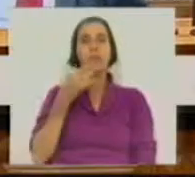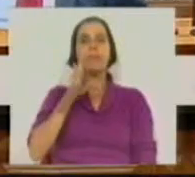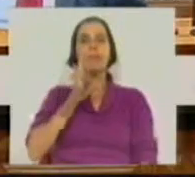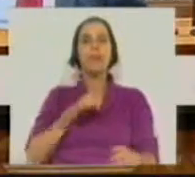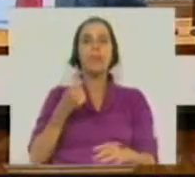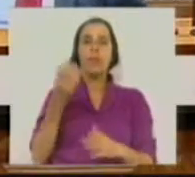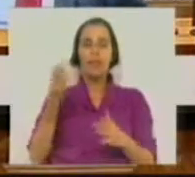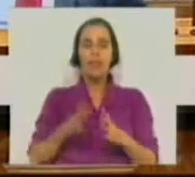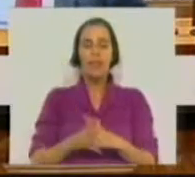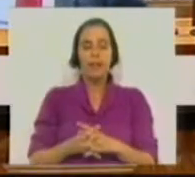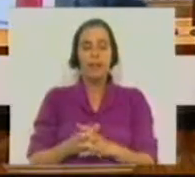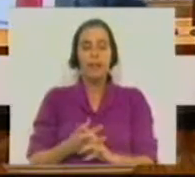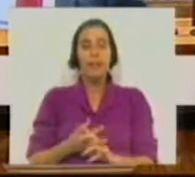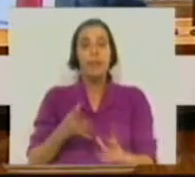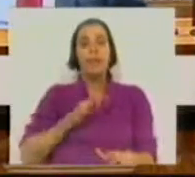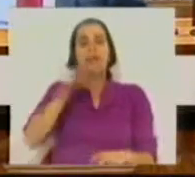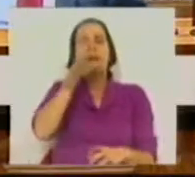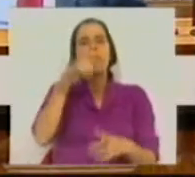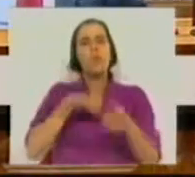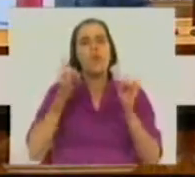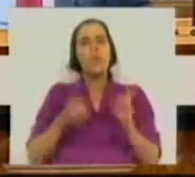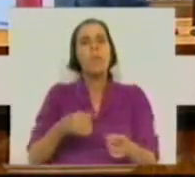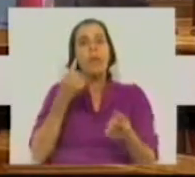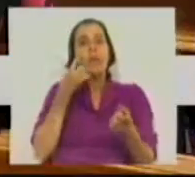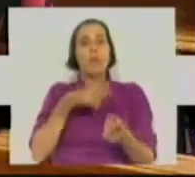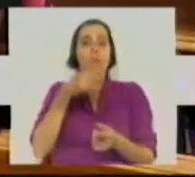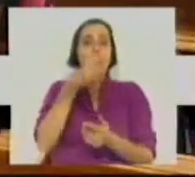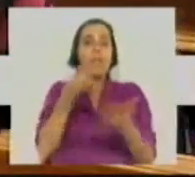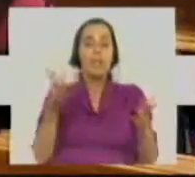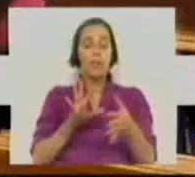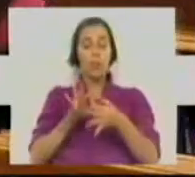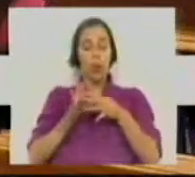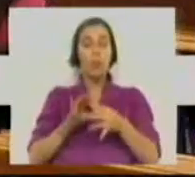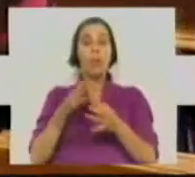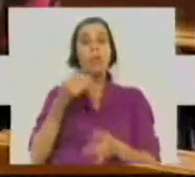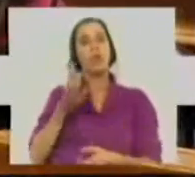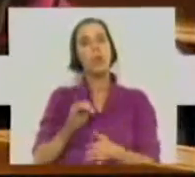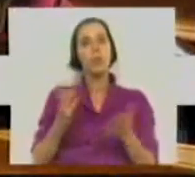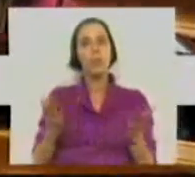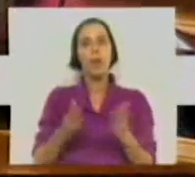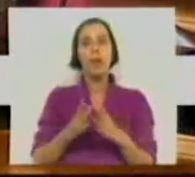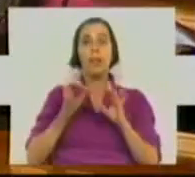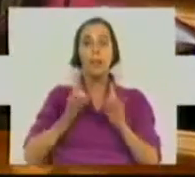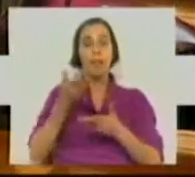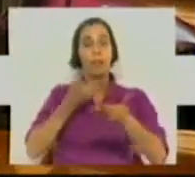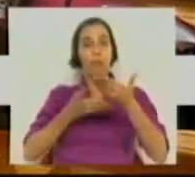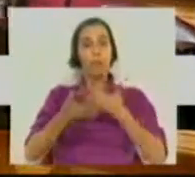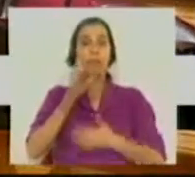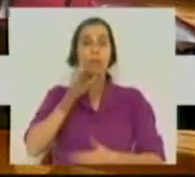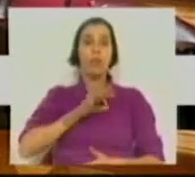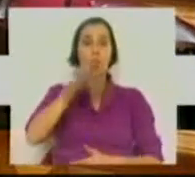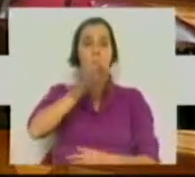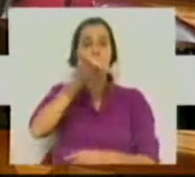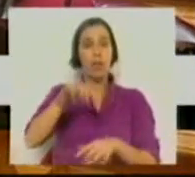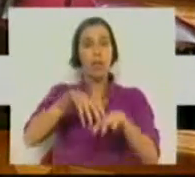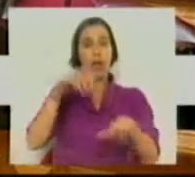A senhora Presidenta, a senhora ministra, eu começava por referir que a colaboração do PS deve ser recíproca. Se a senhora ministra